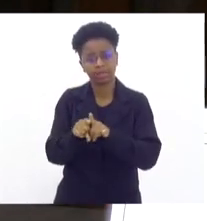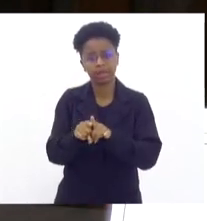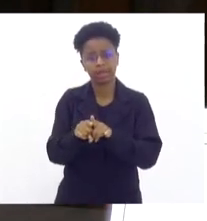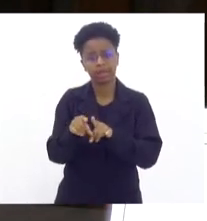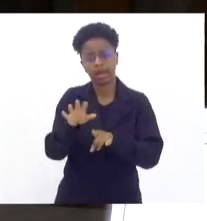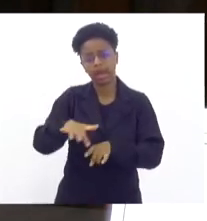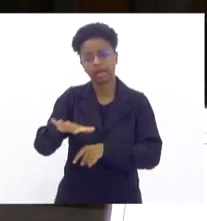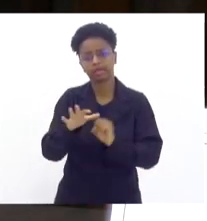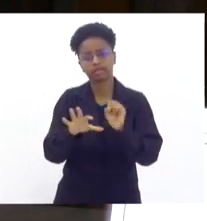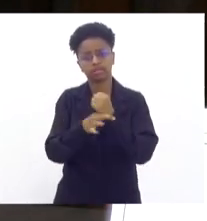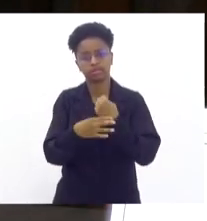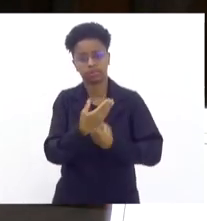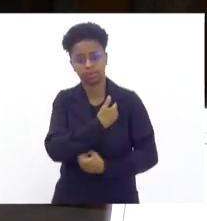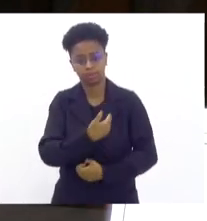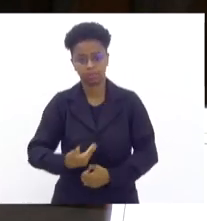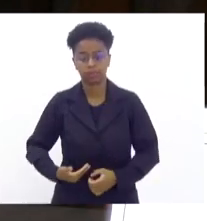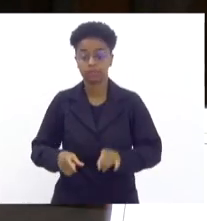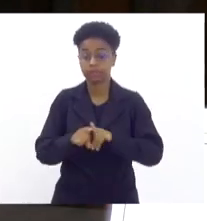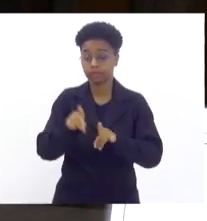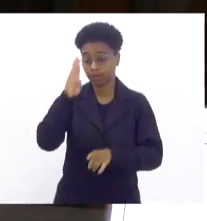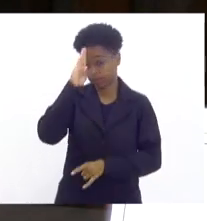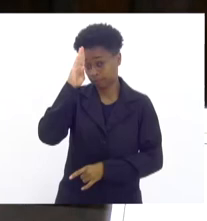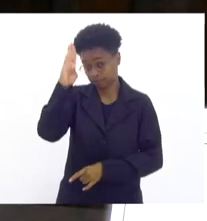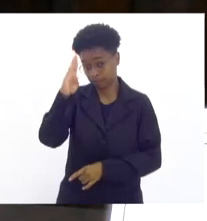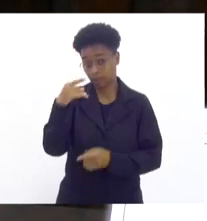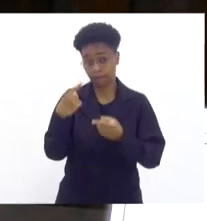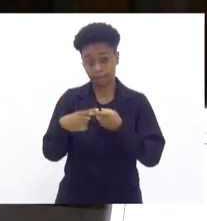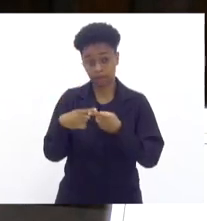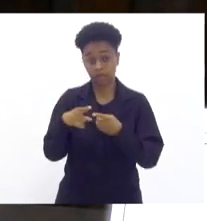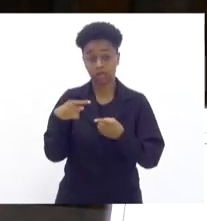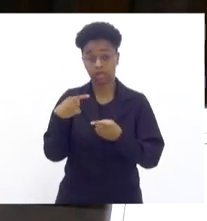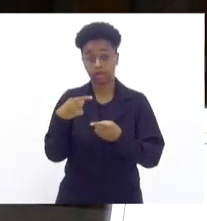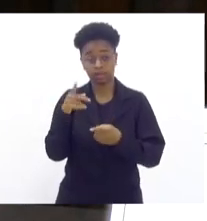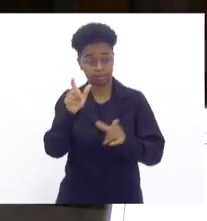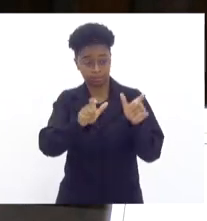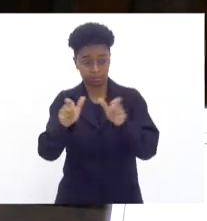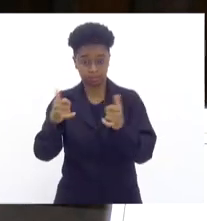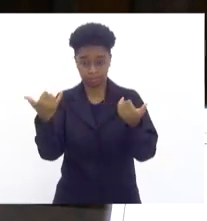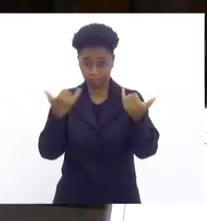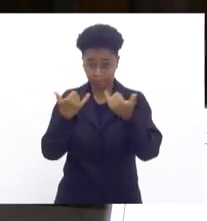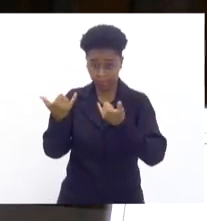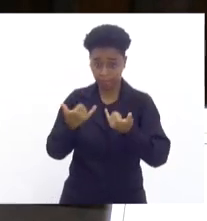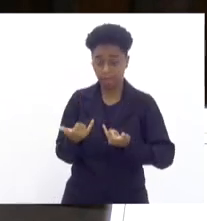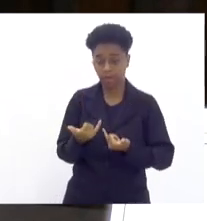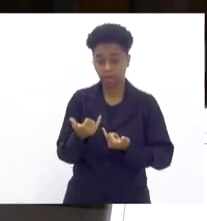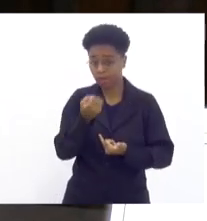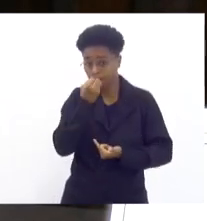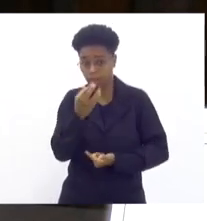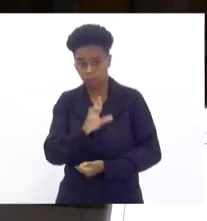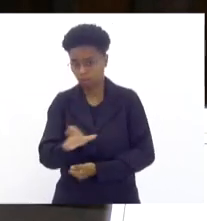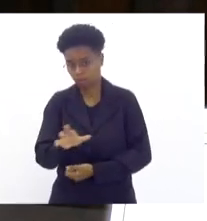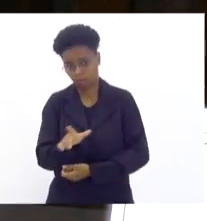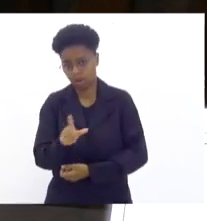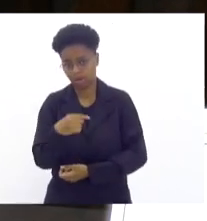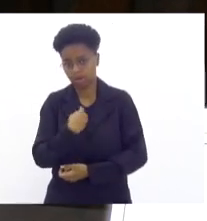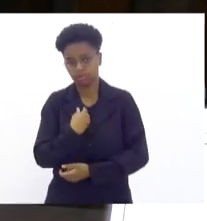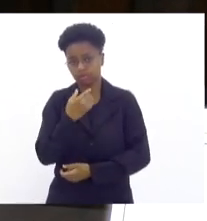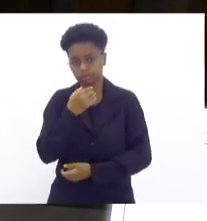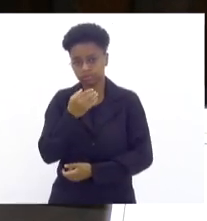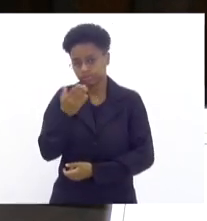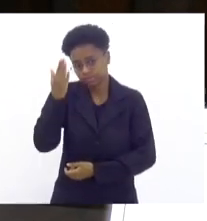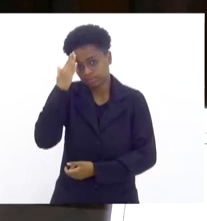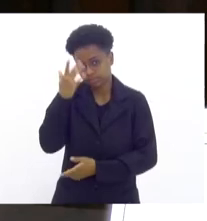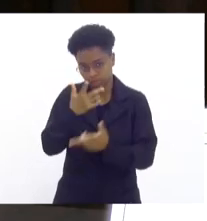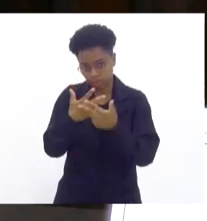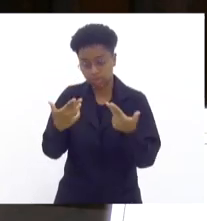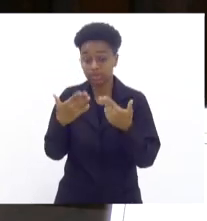segurança pública e é fundamental porque o que a gente tem tido notícia não é nada bom do que a gente tem ouvido. Então,